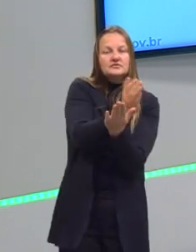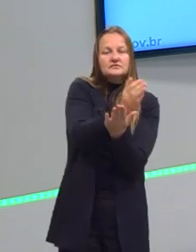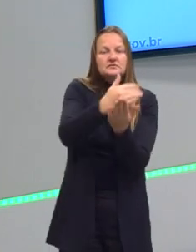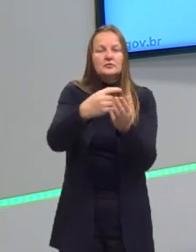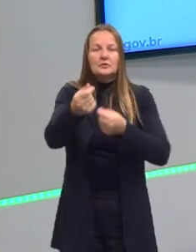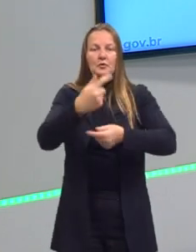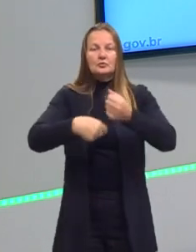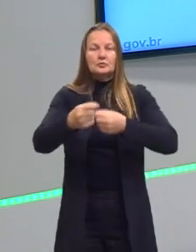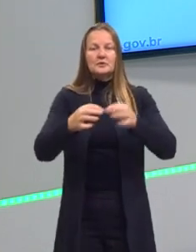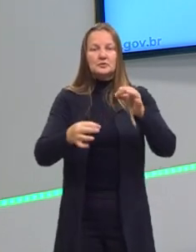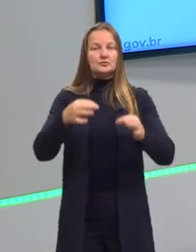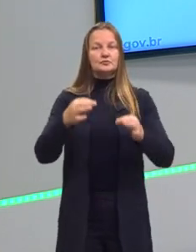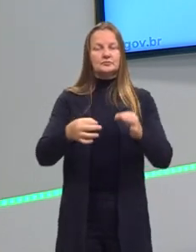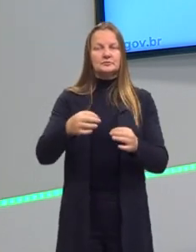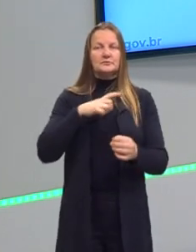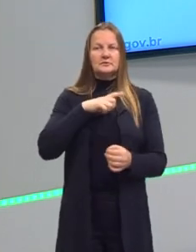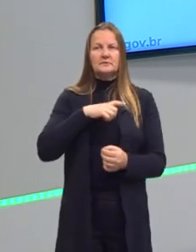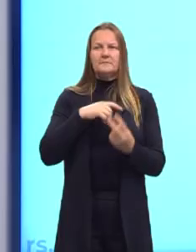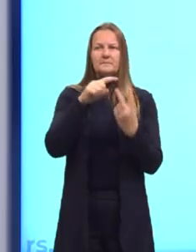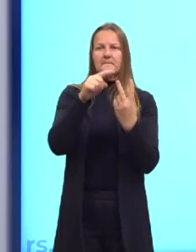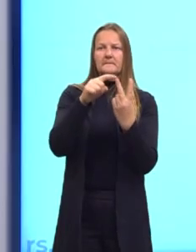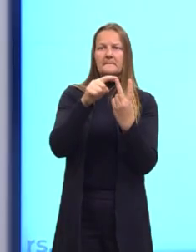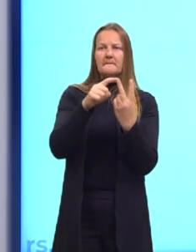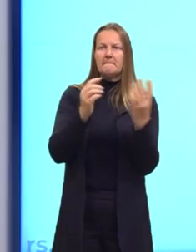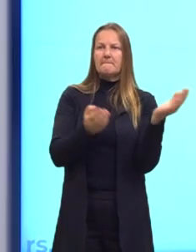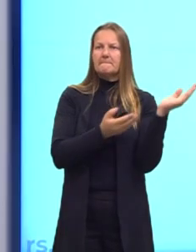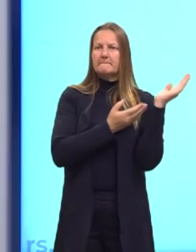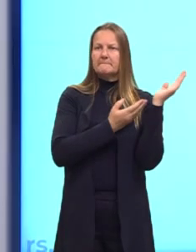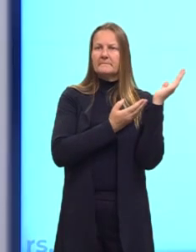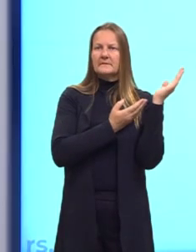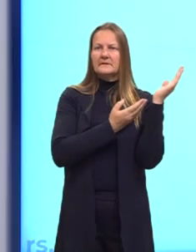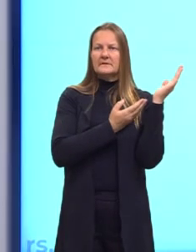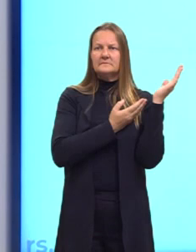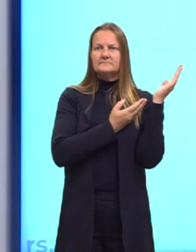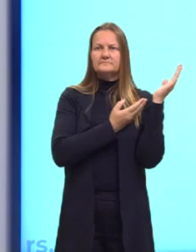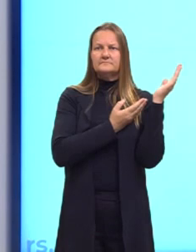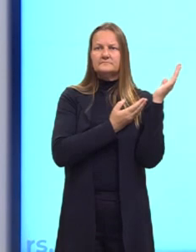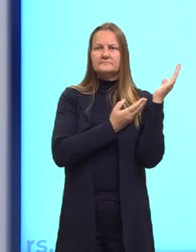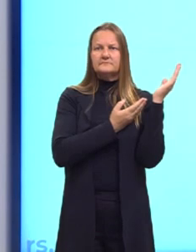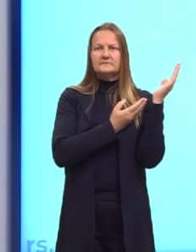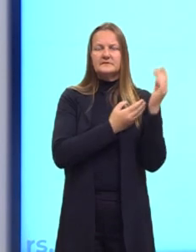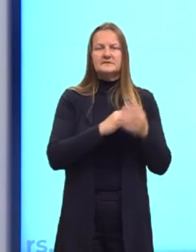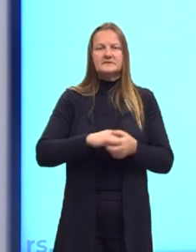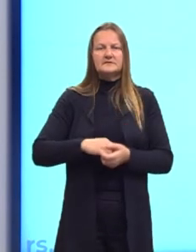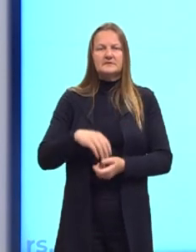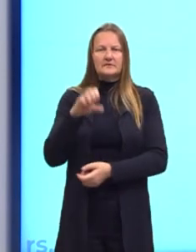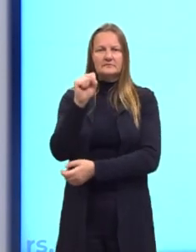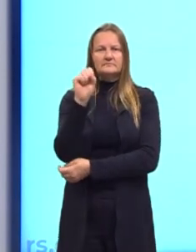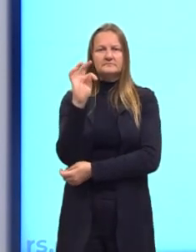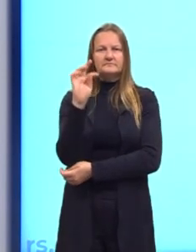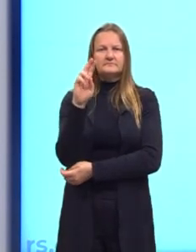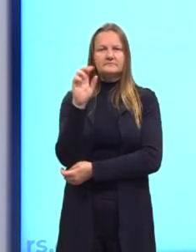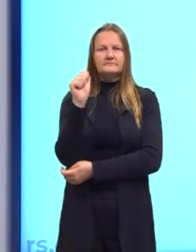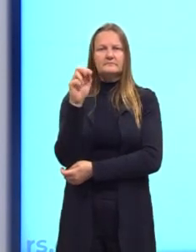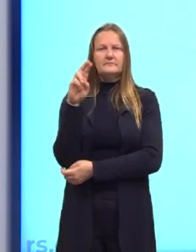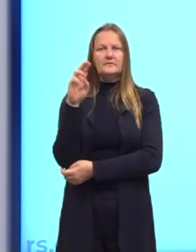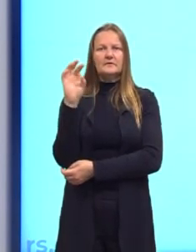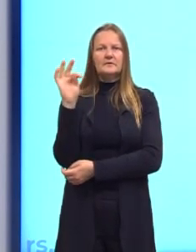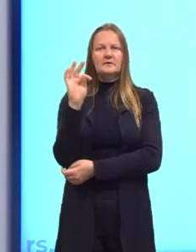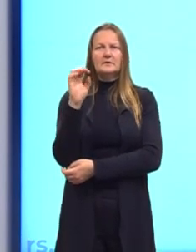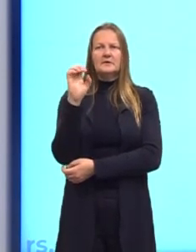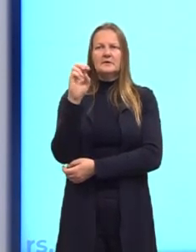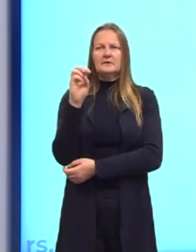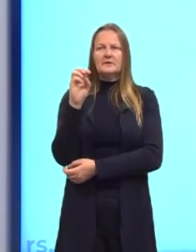etc. O John Stuart Mill é um cara que visita os Estados Unidos. Os Estados Unidos, a proposta